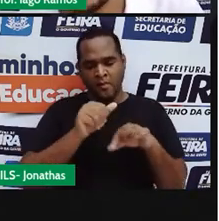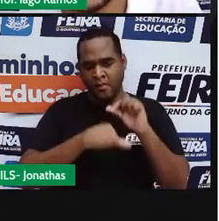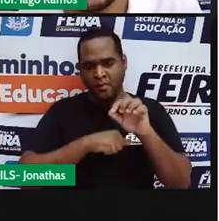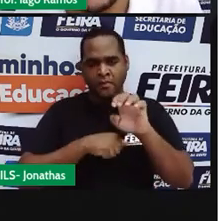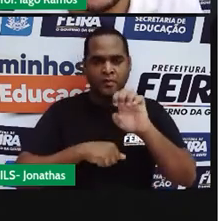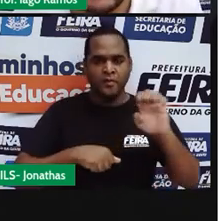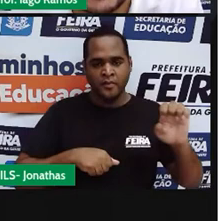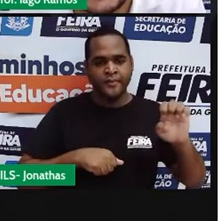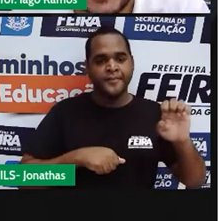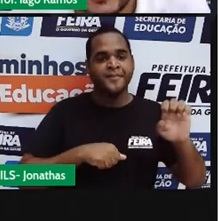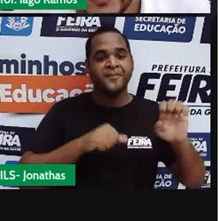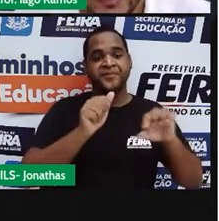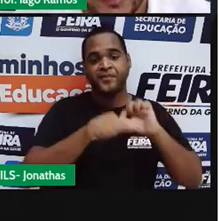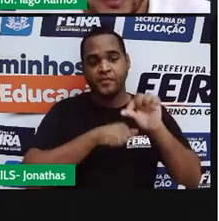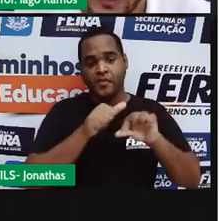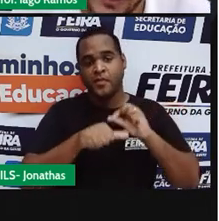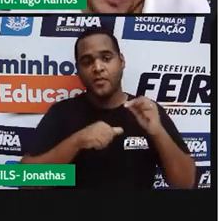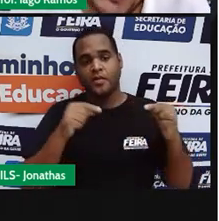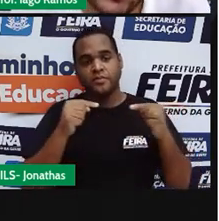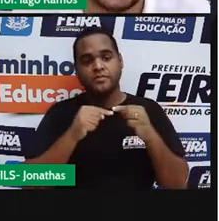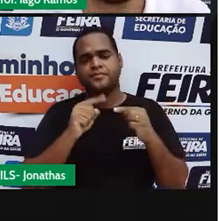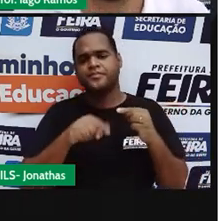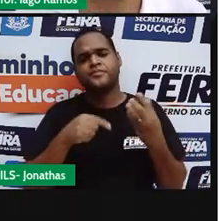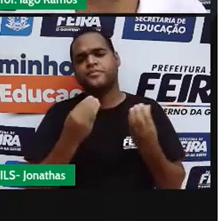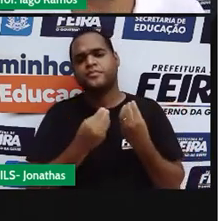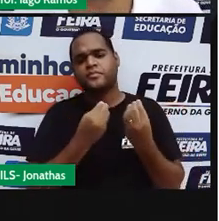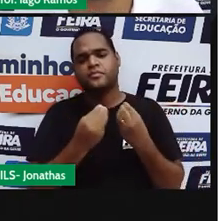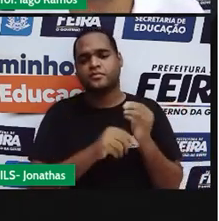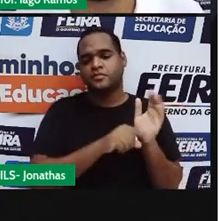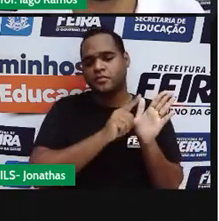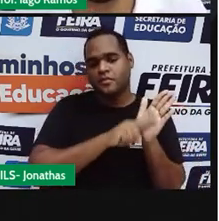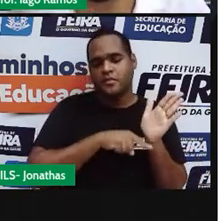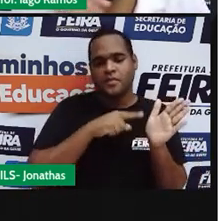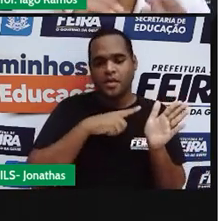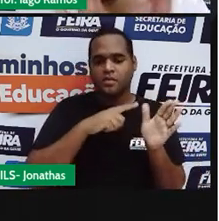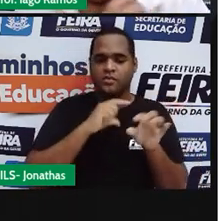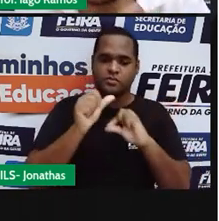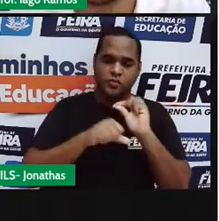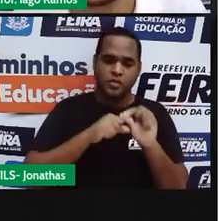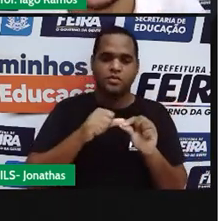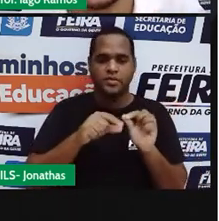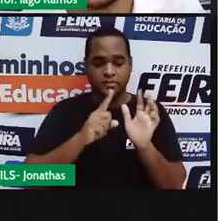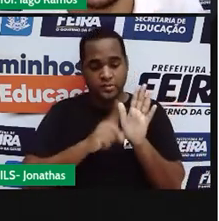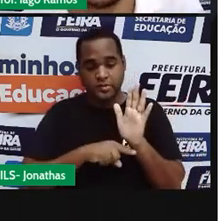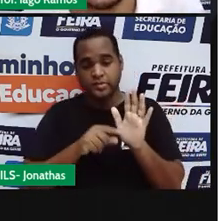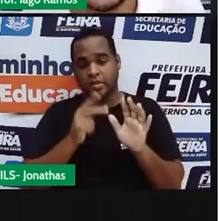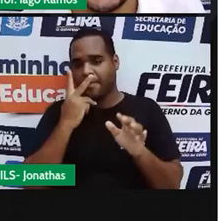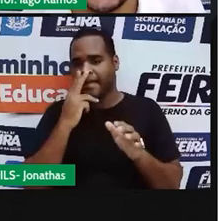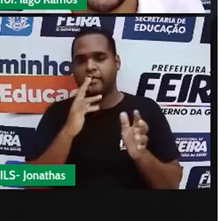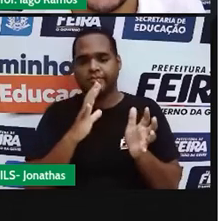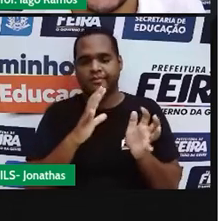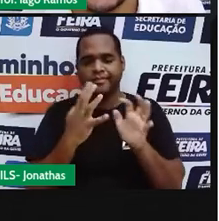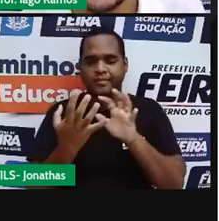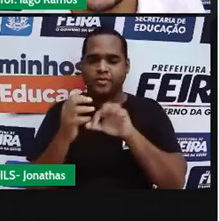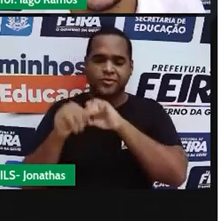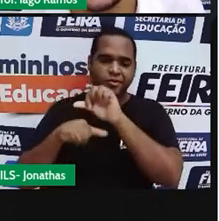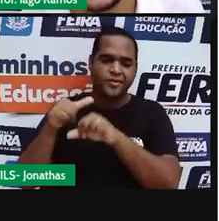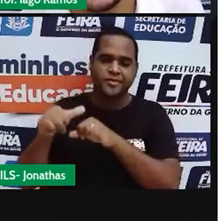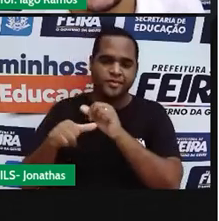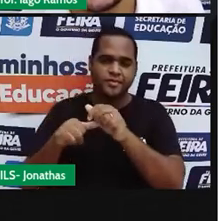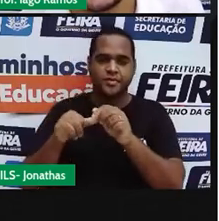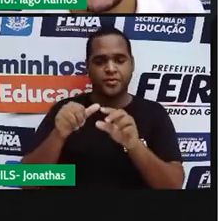negativo eu estava indo para a esquerda, se eu subtrair um número negativo, é o inverso. eu vou ter que ir para